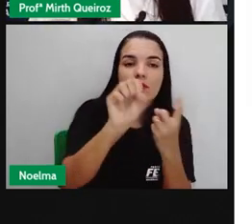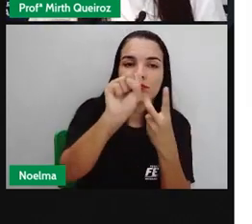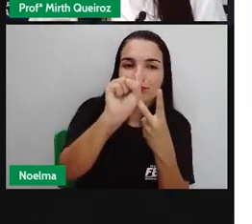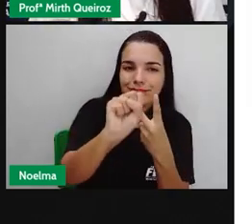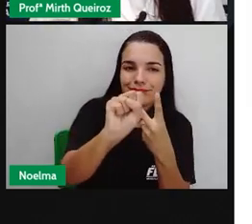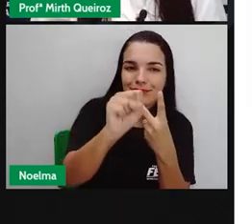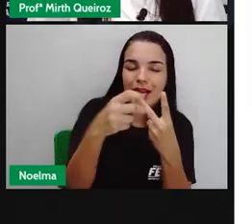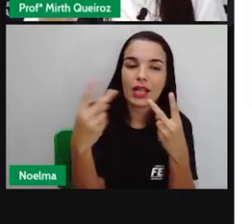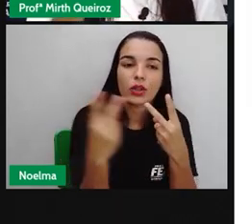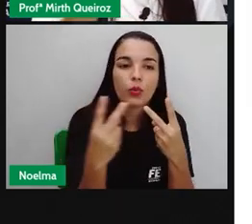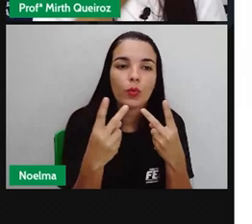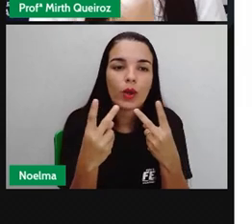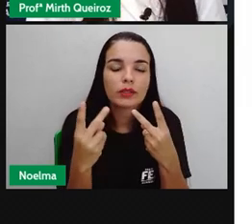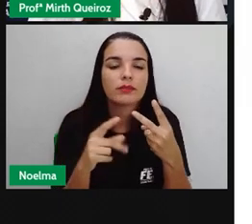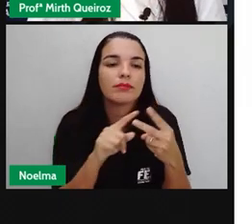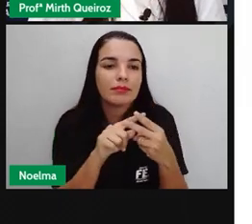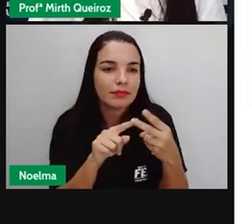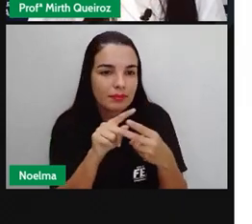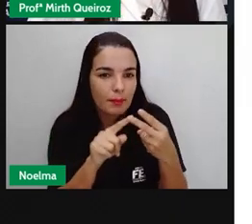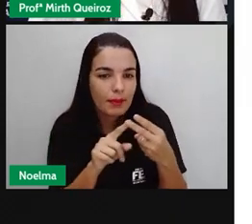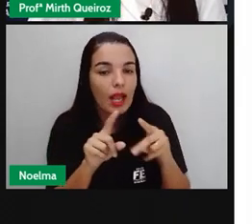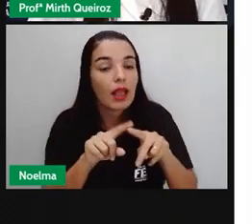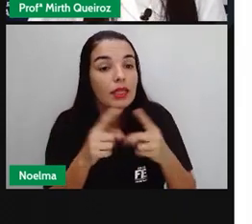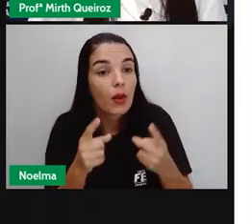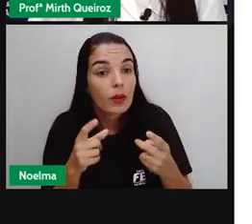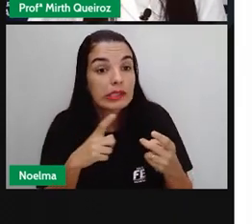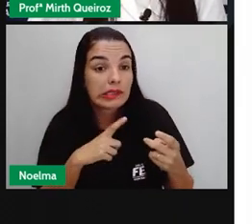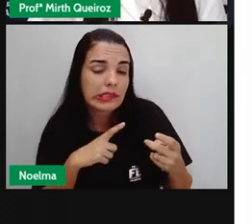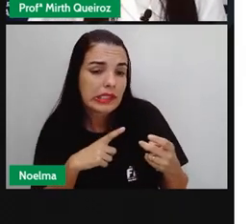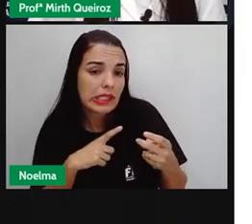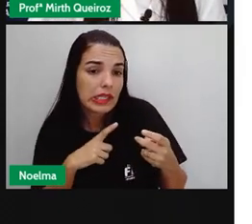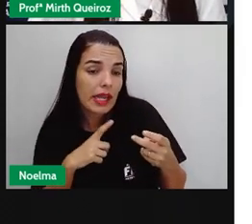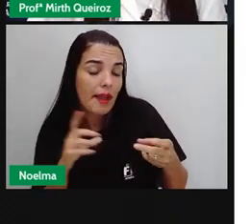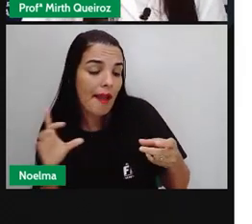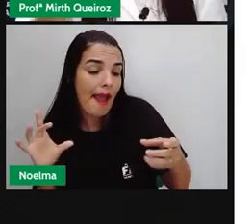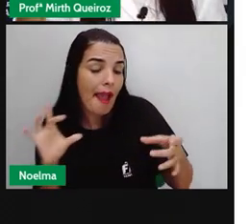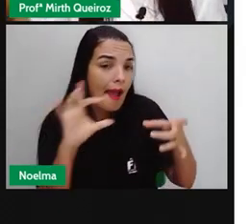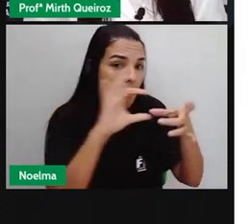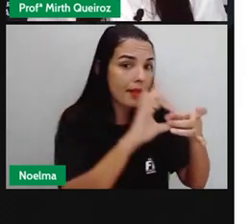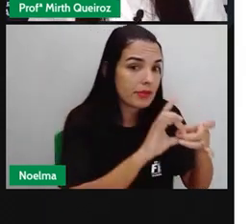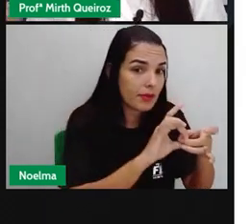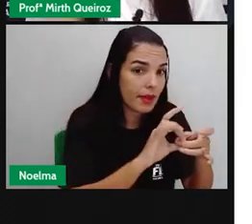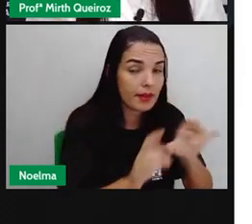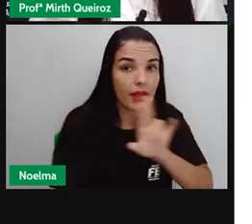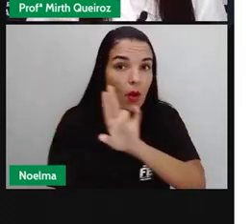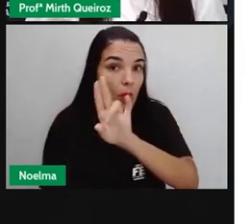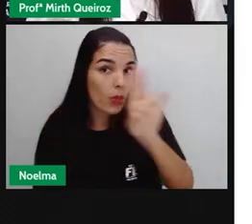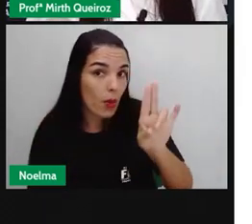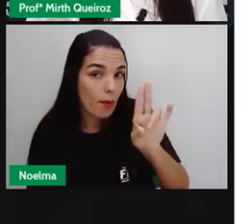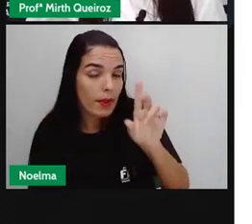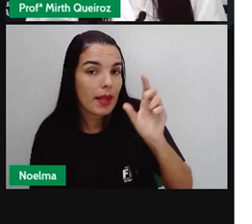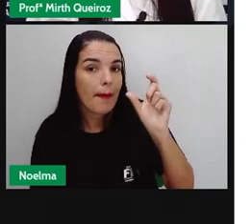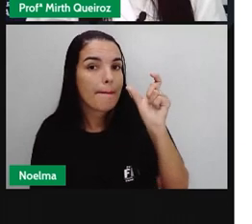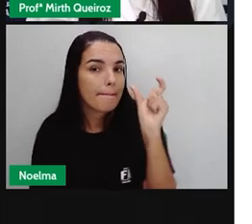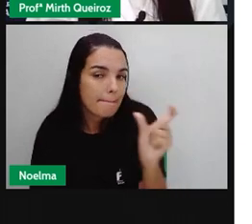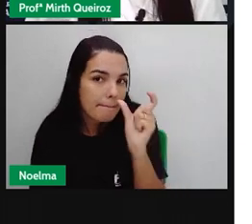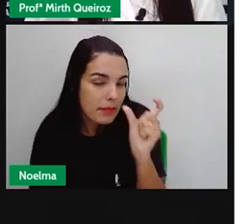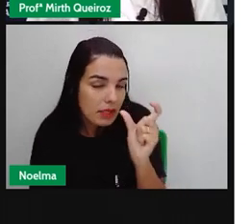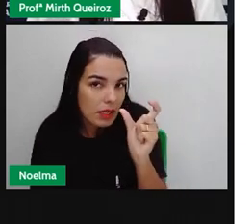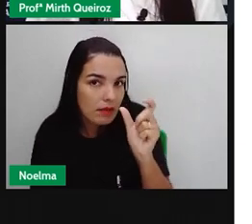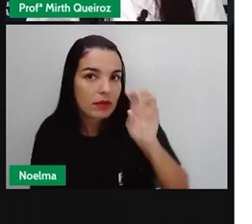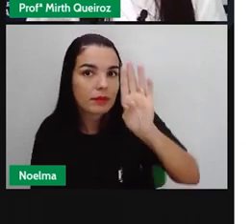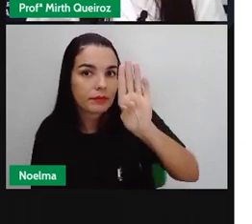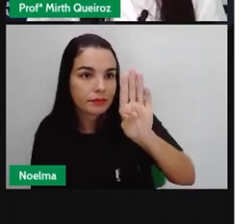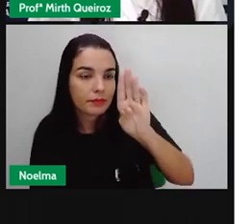relacionadas a esse nome baratinha, também deve ir para o plural.